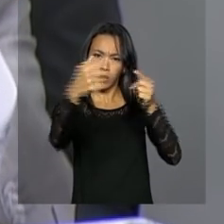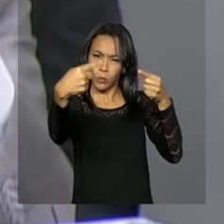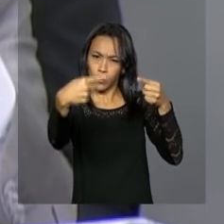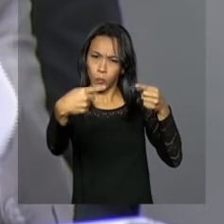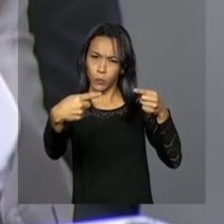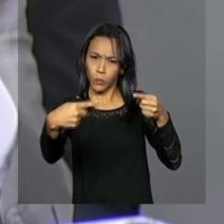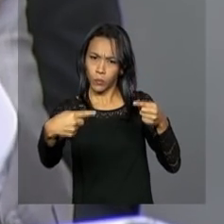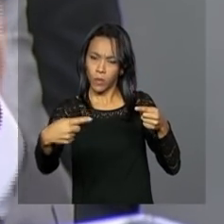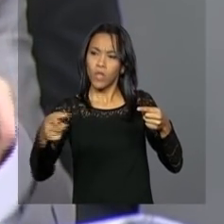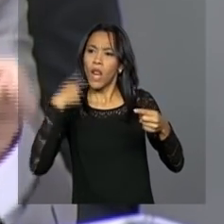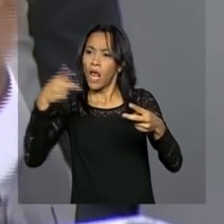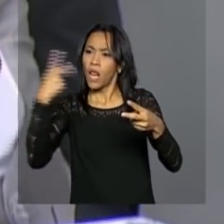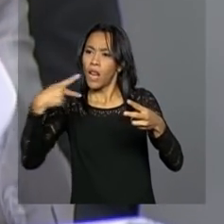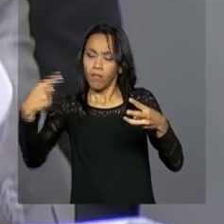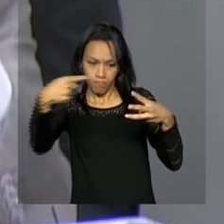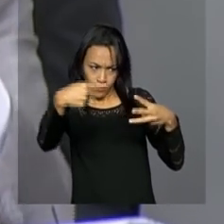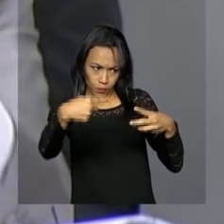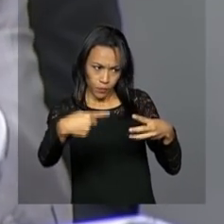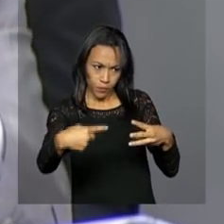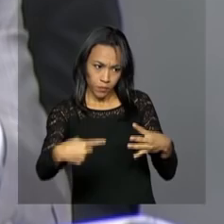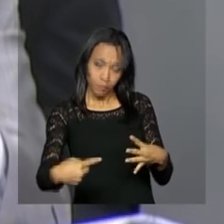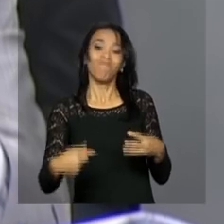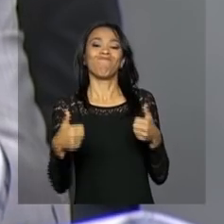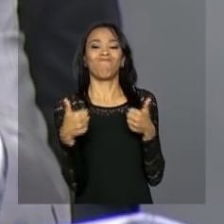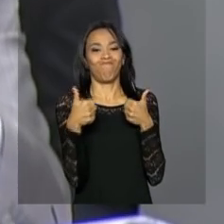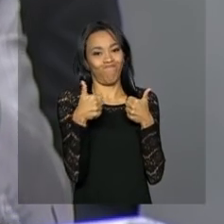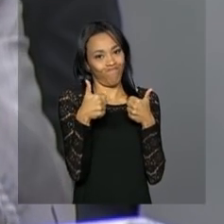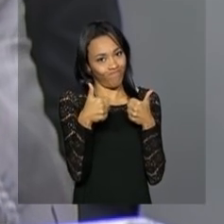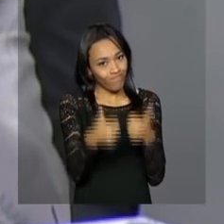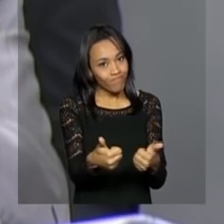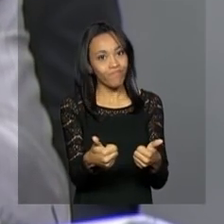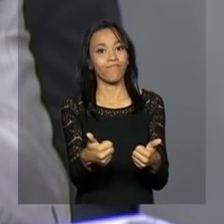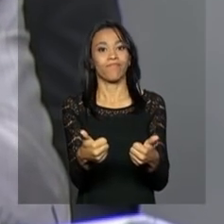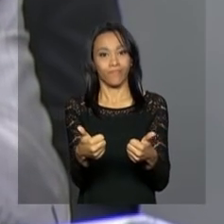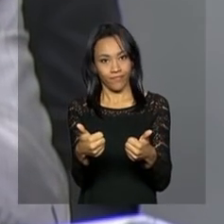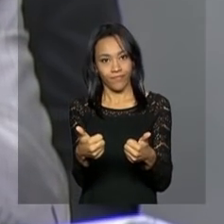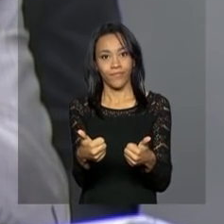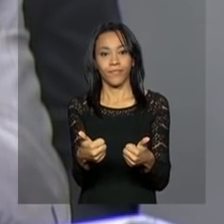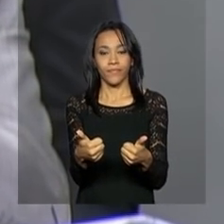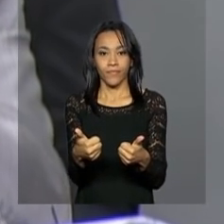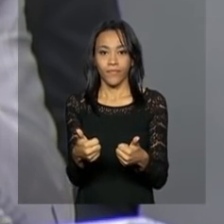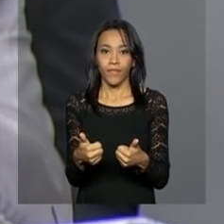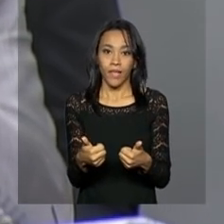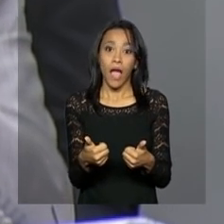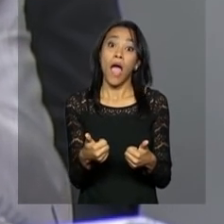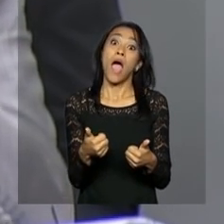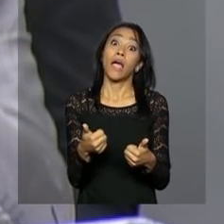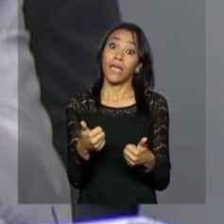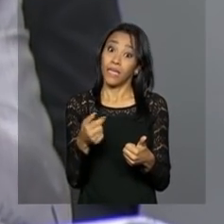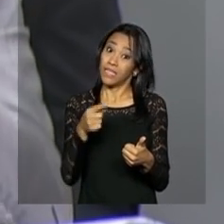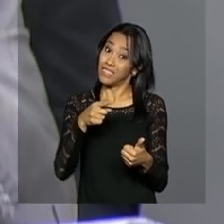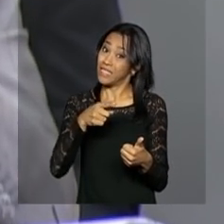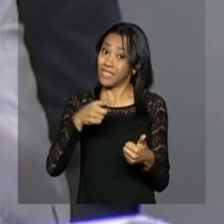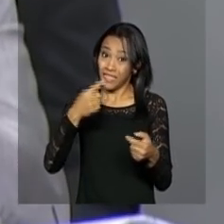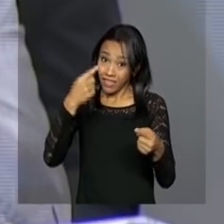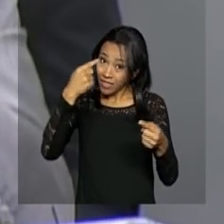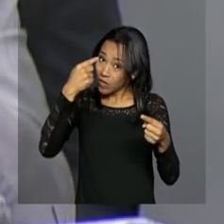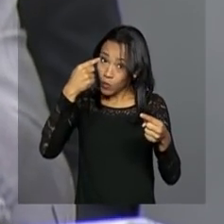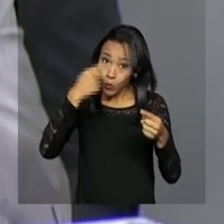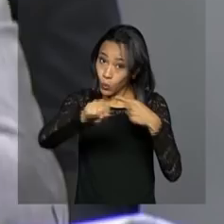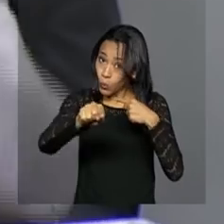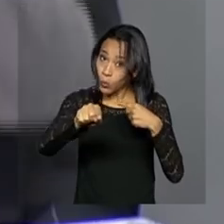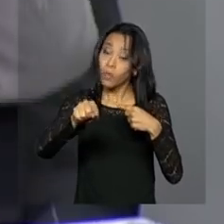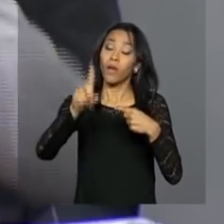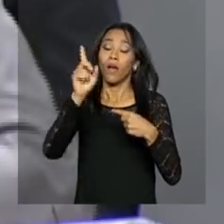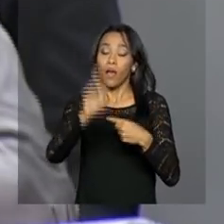ato imputável ao presidente. Se não for uma ação dolosa. Se ela não for tipificada. A tentativa de impeachment é golpe